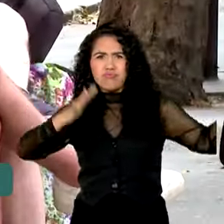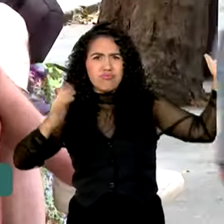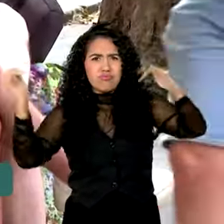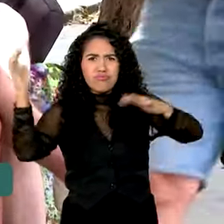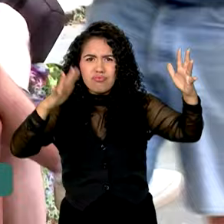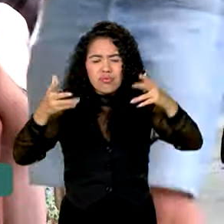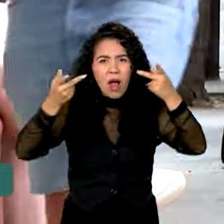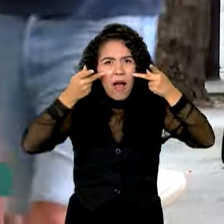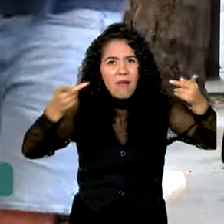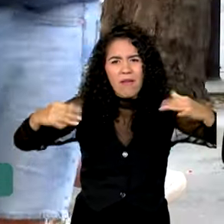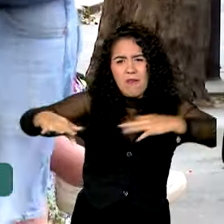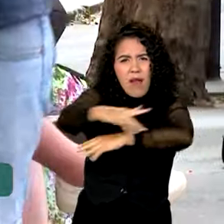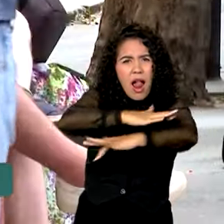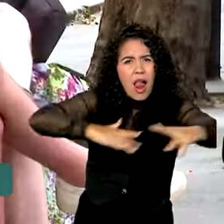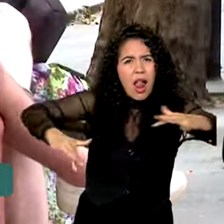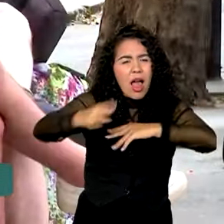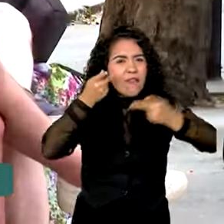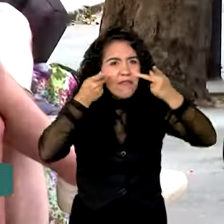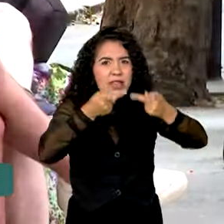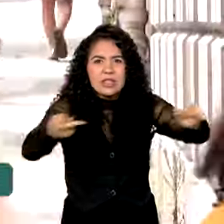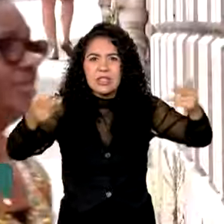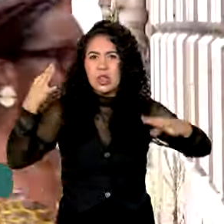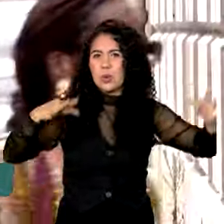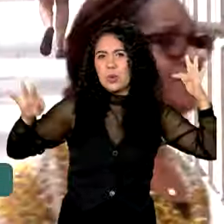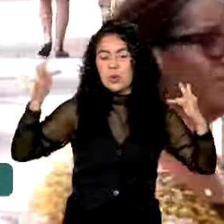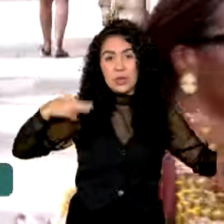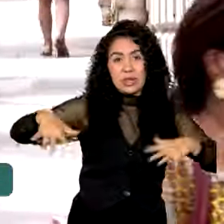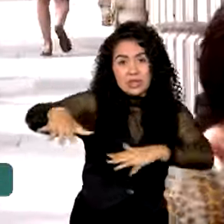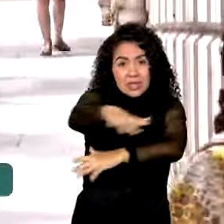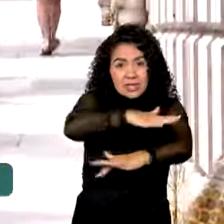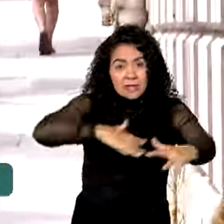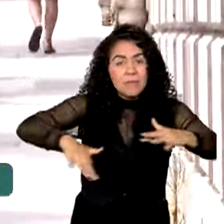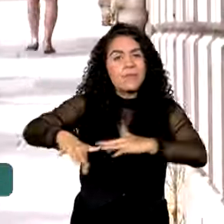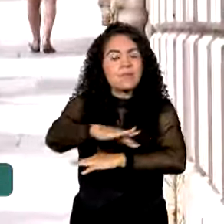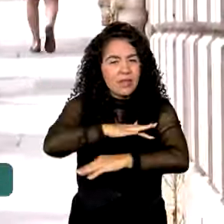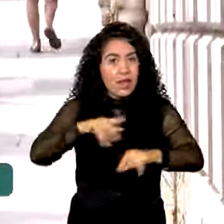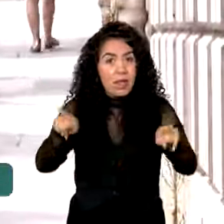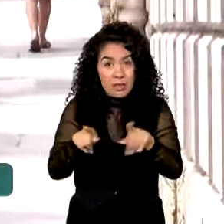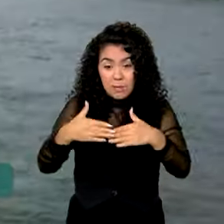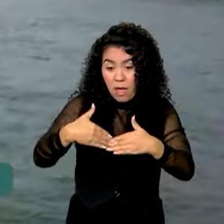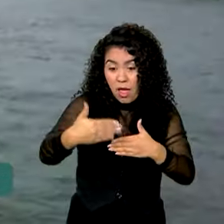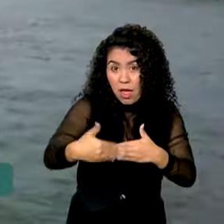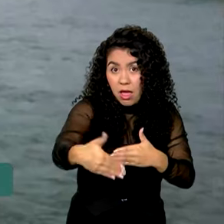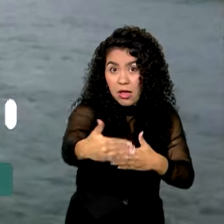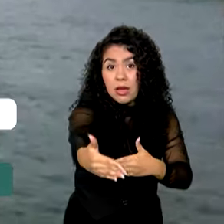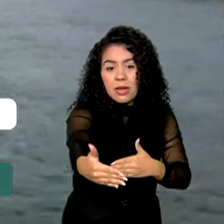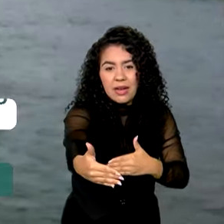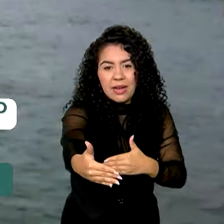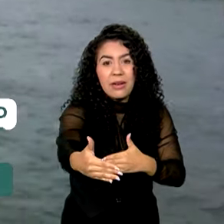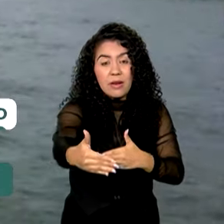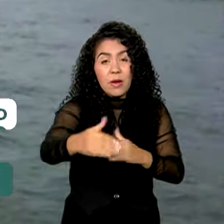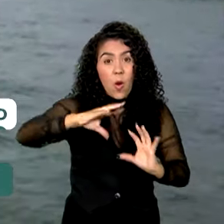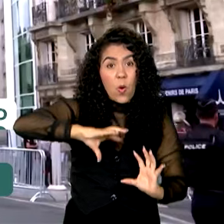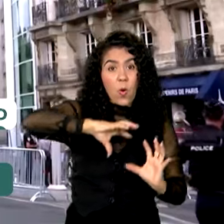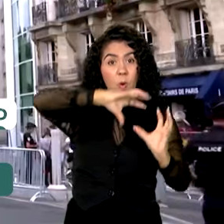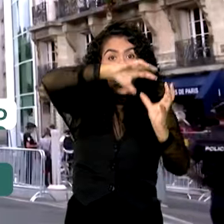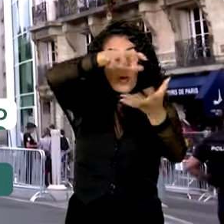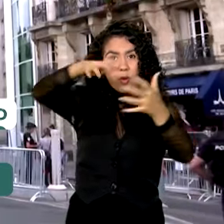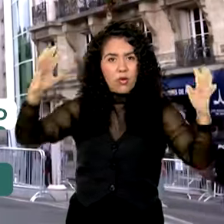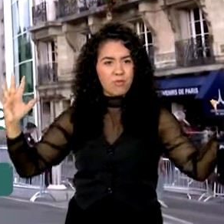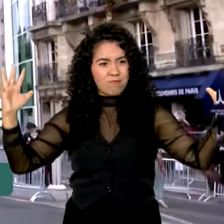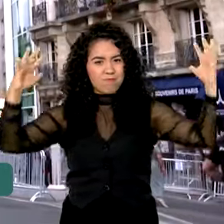e atrai milhões de turistas todos os anos. E especialmente nos próximos dias, os olhos do planeta